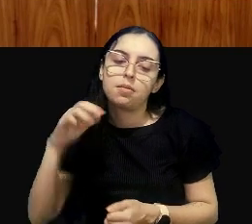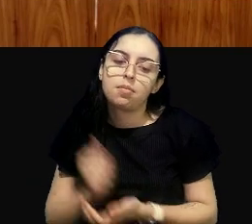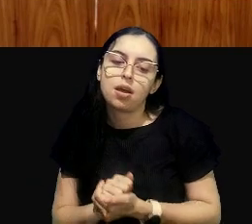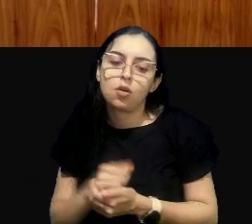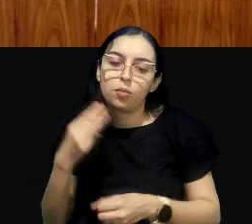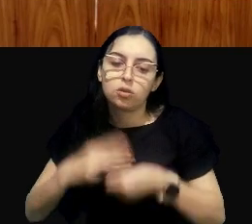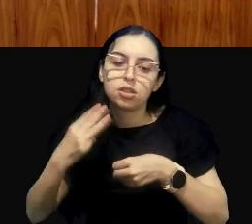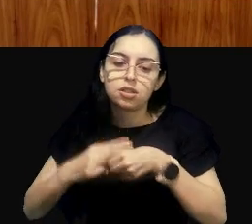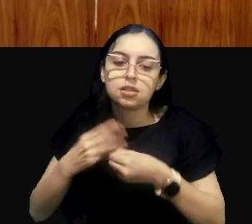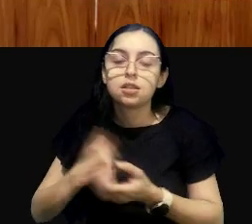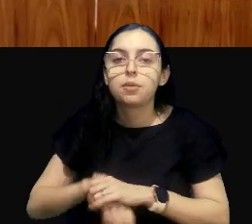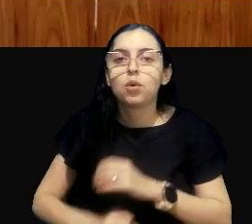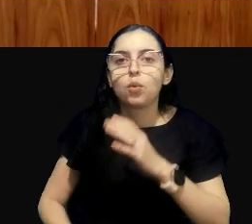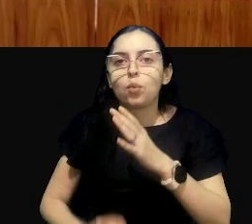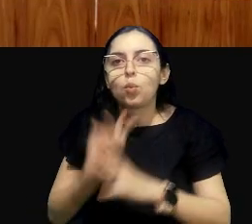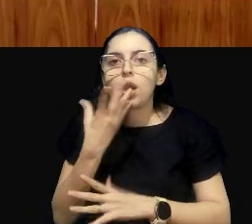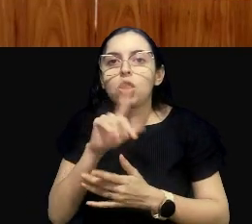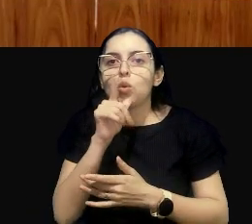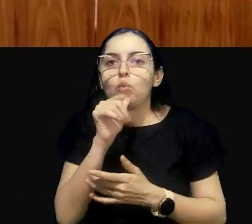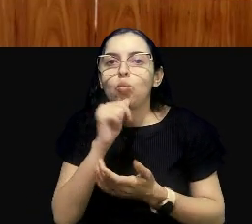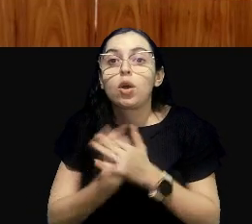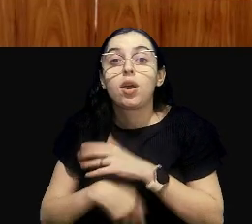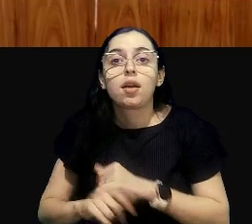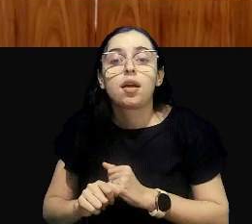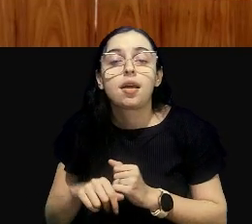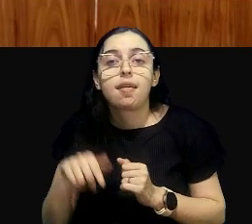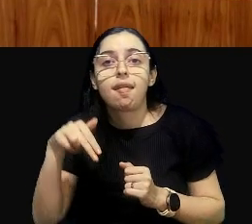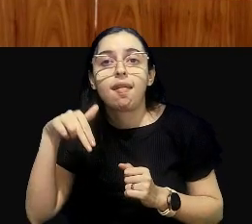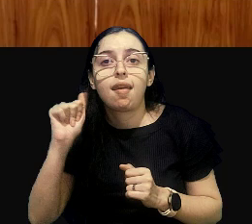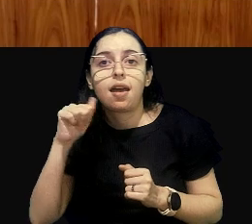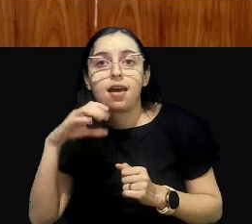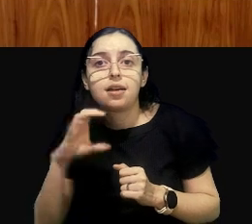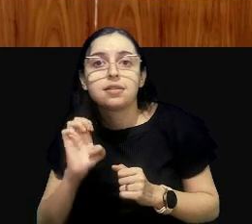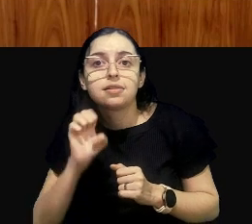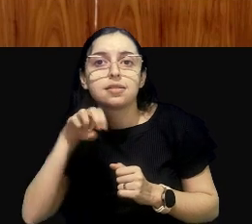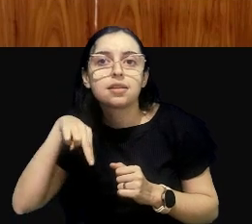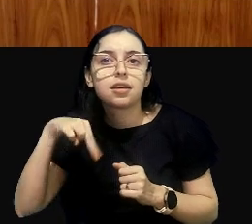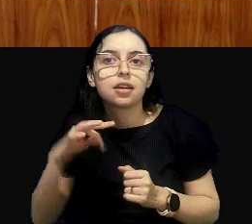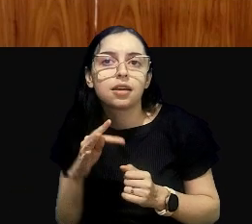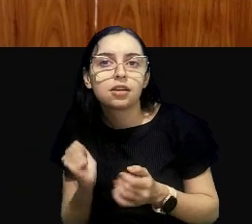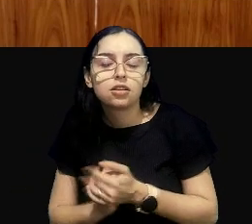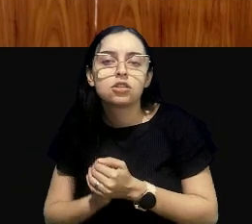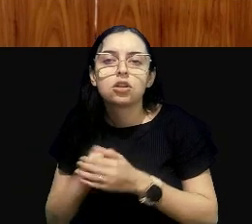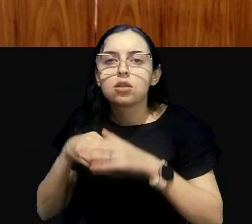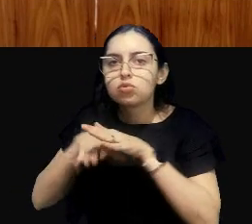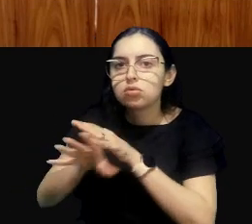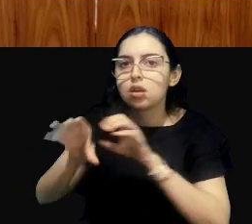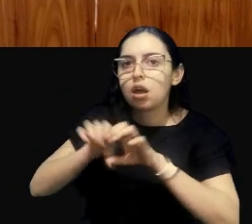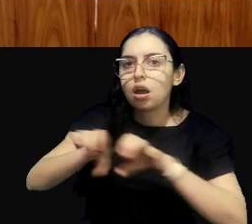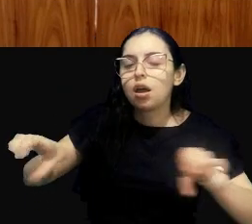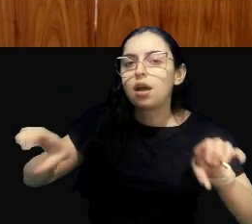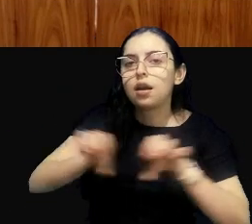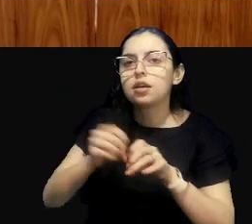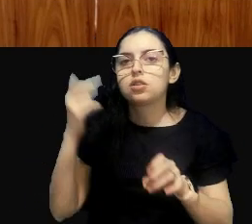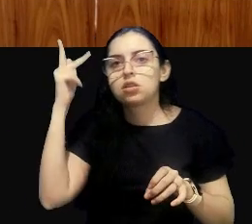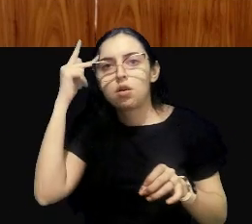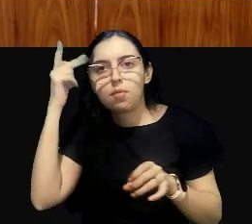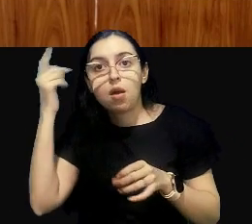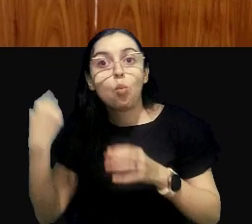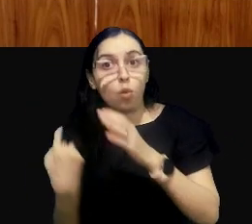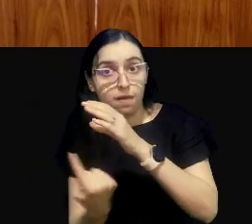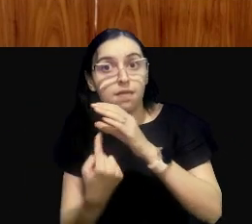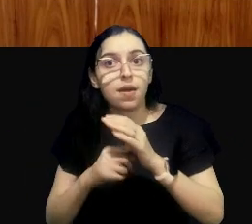produtor de águas. As nascentes do sistema cantareira, que vai abastecer as torneiras aí de São Paulo, estão em Extrema, em Minas Gerais.